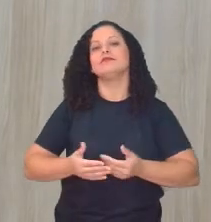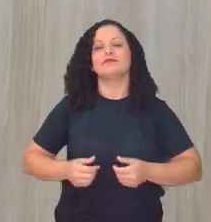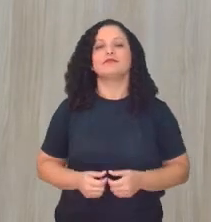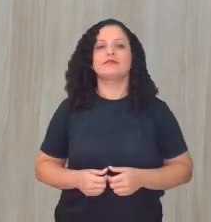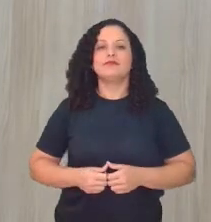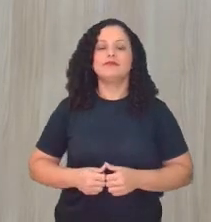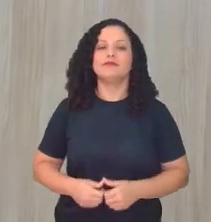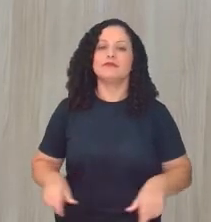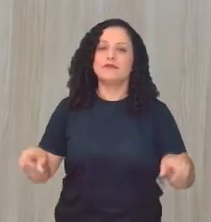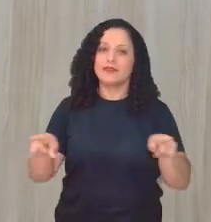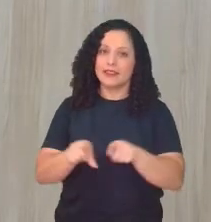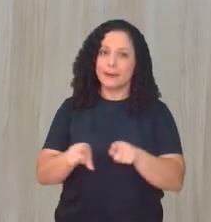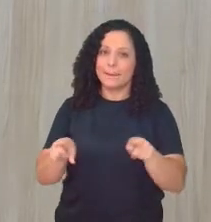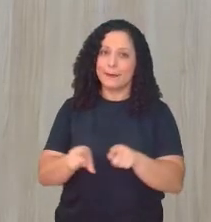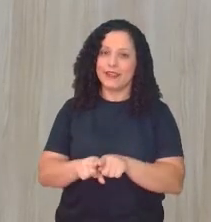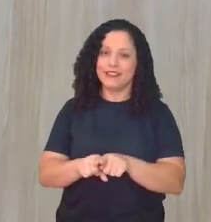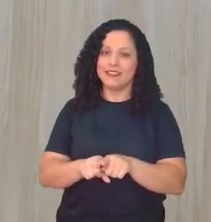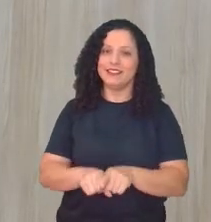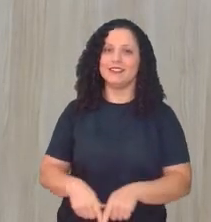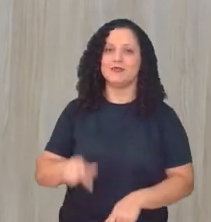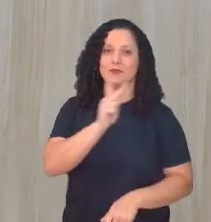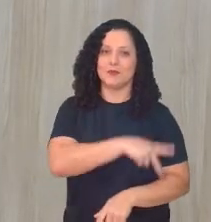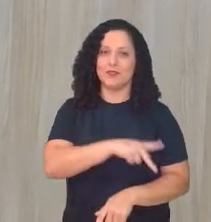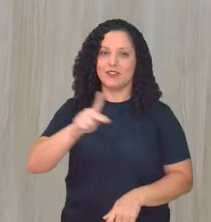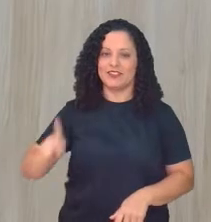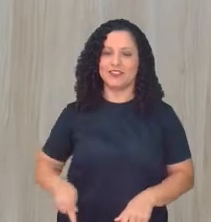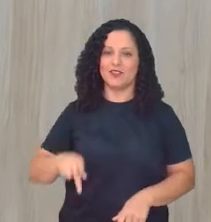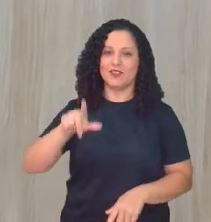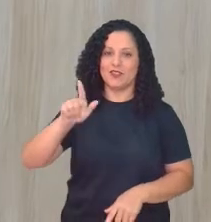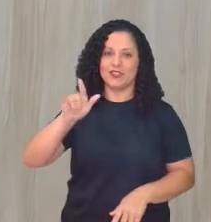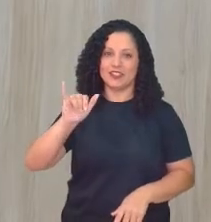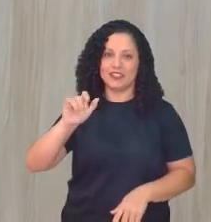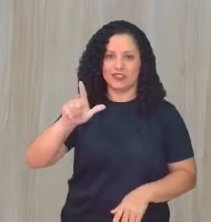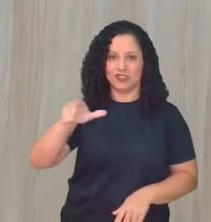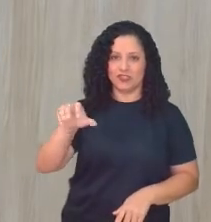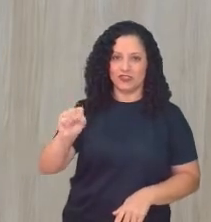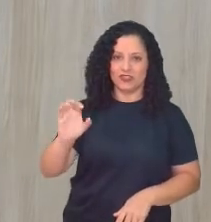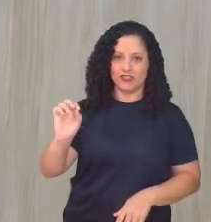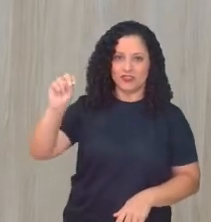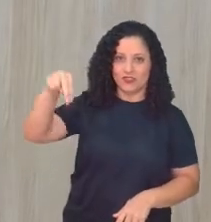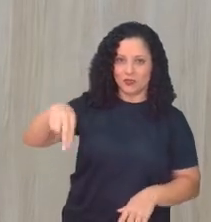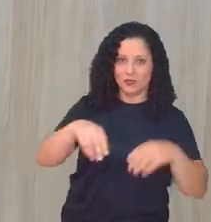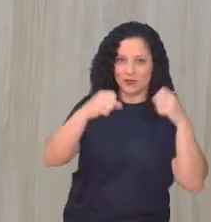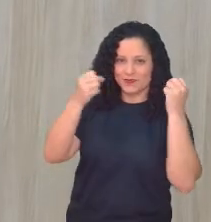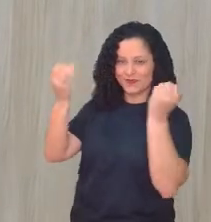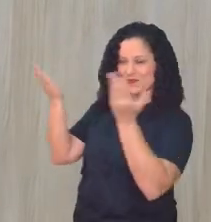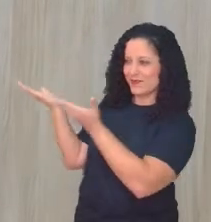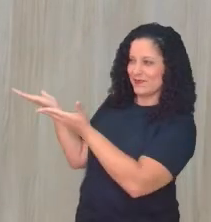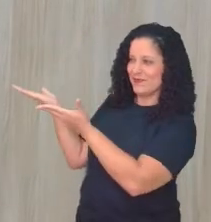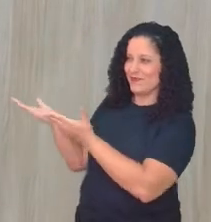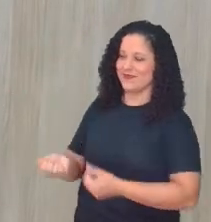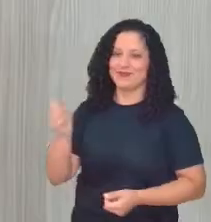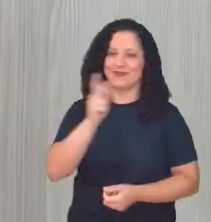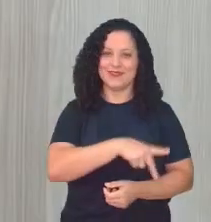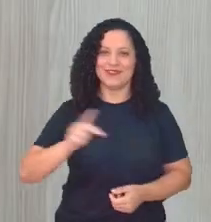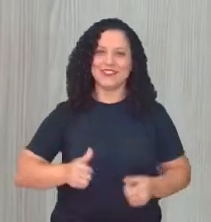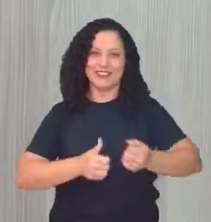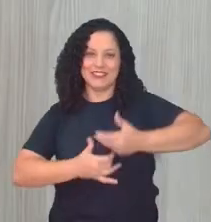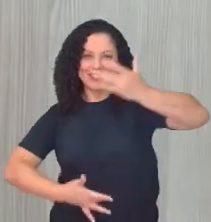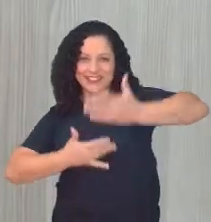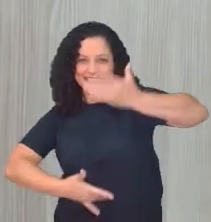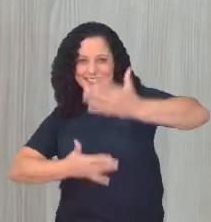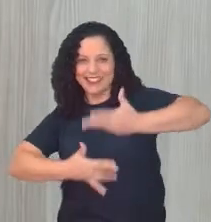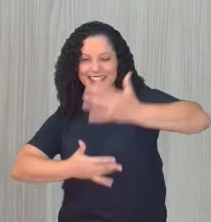E aqui ao lado, no chat, ele, o professor do rostinho lindo,